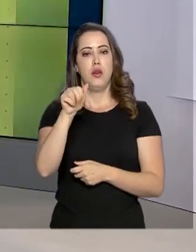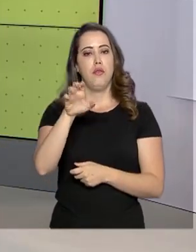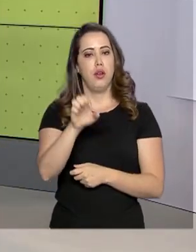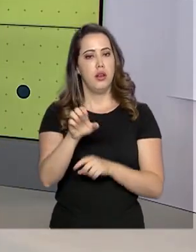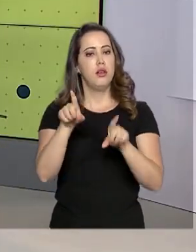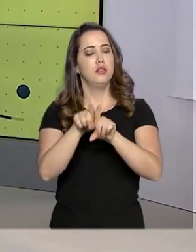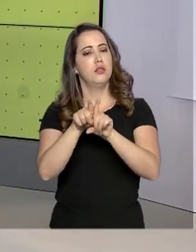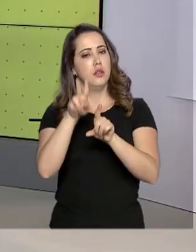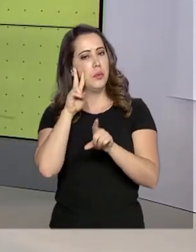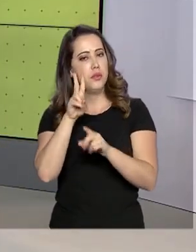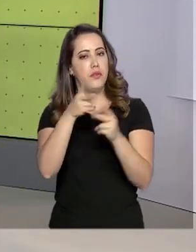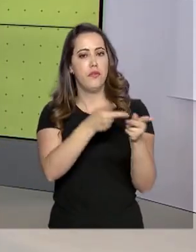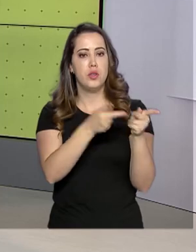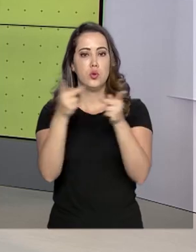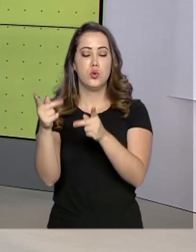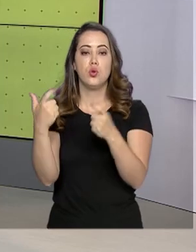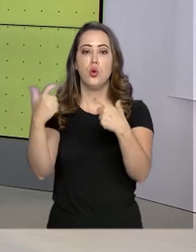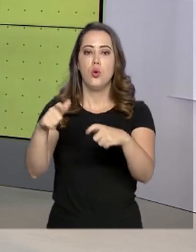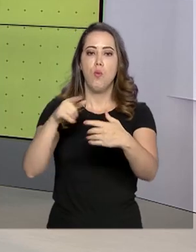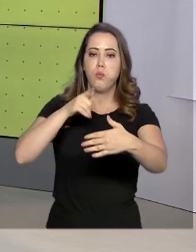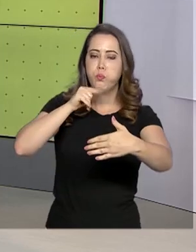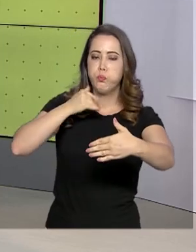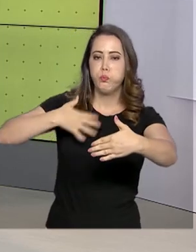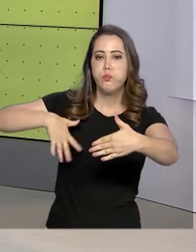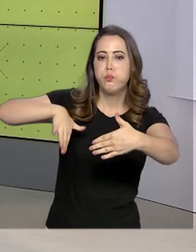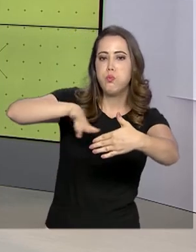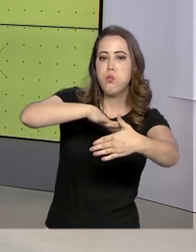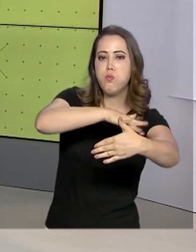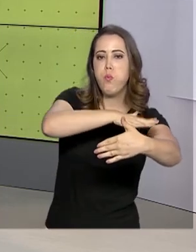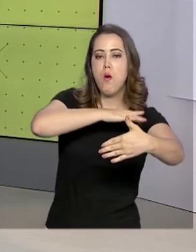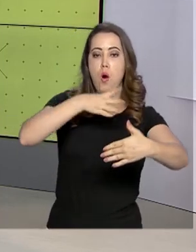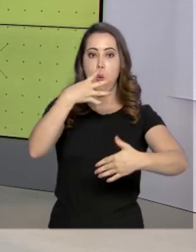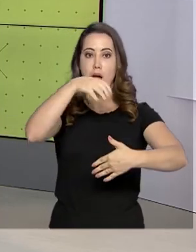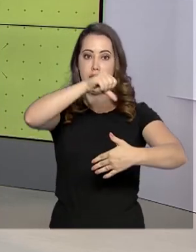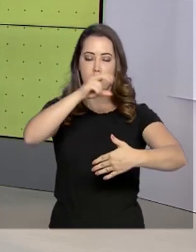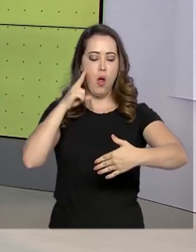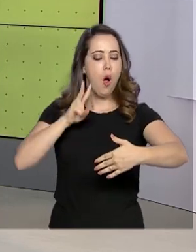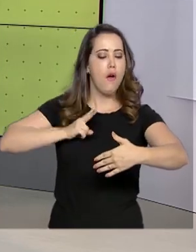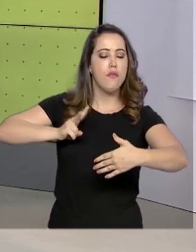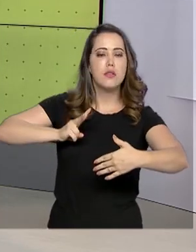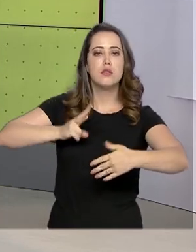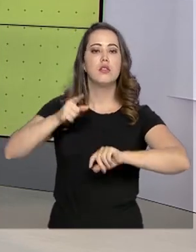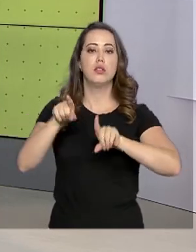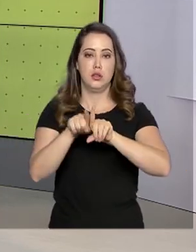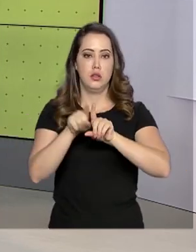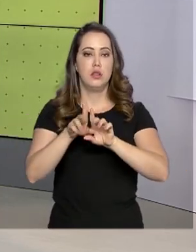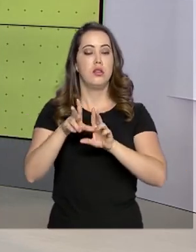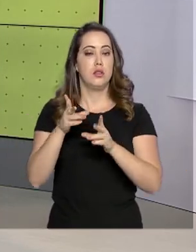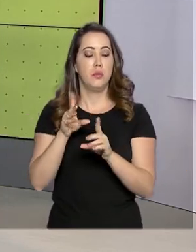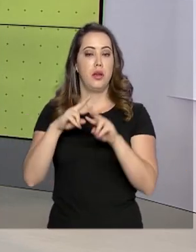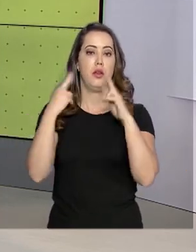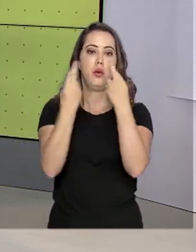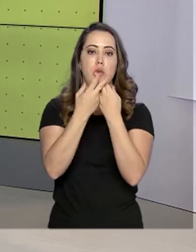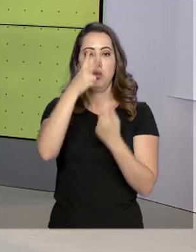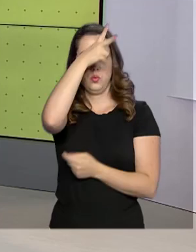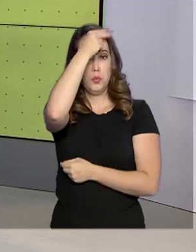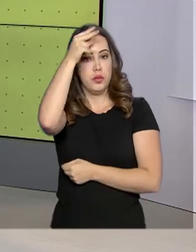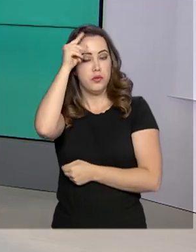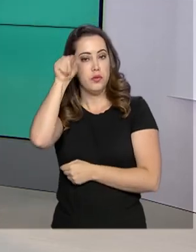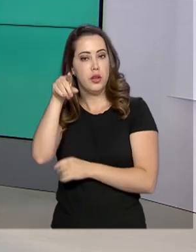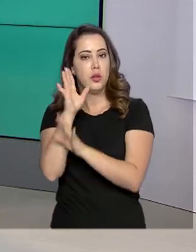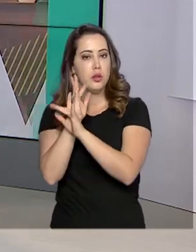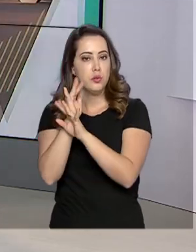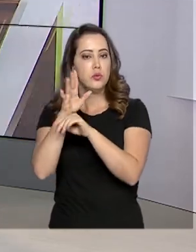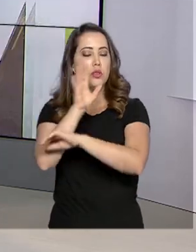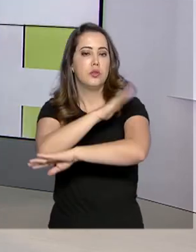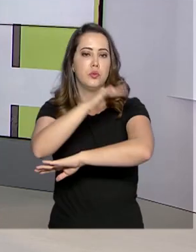visitou o centro onde são monitoradas 49 barragens da Vale, teve audiência com o prefeito do município e se reuniu com